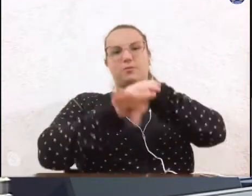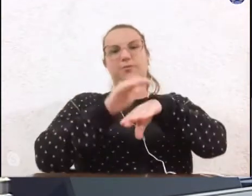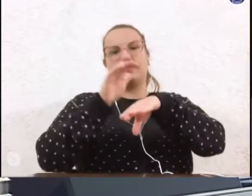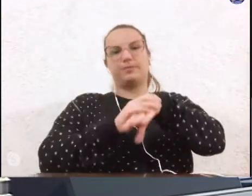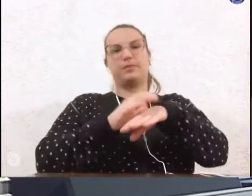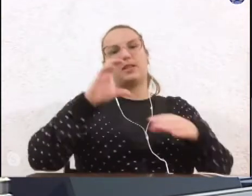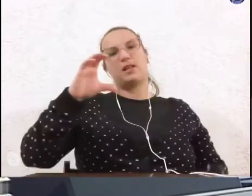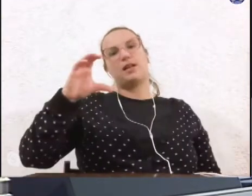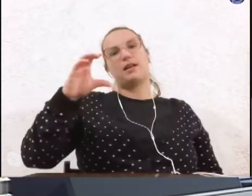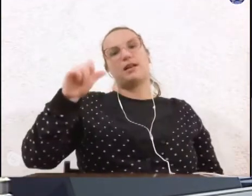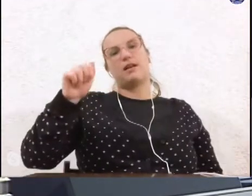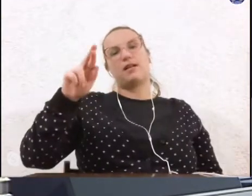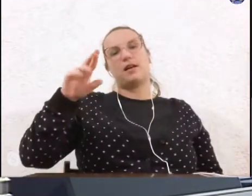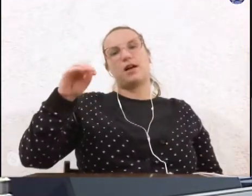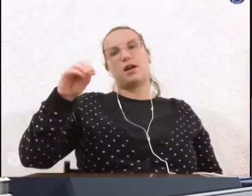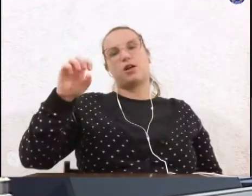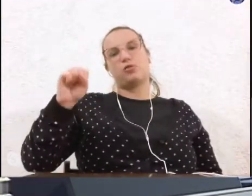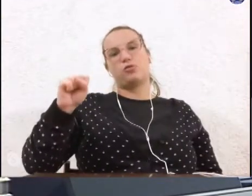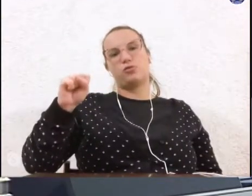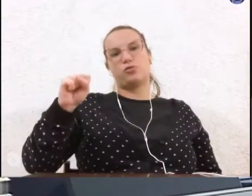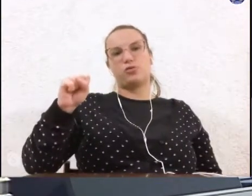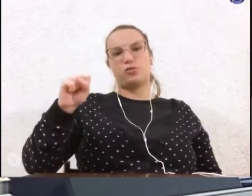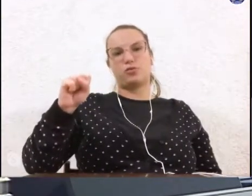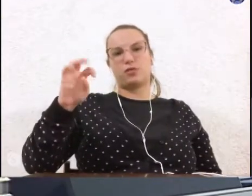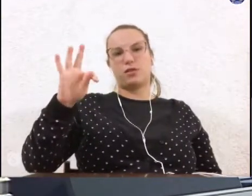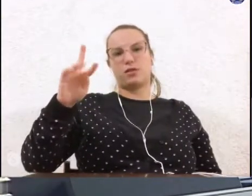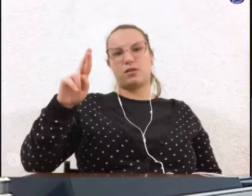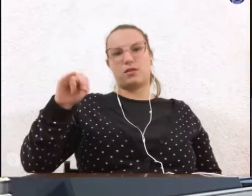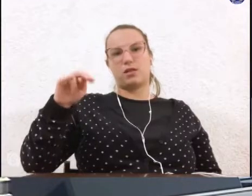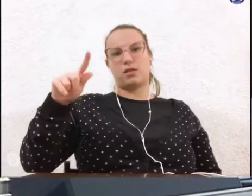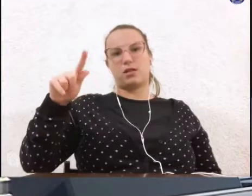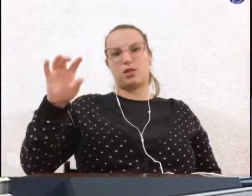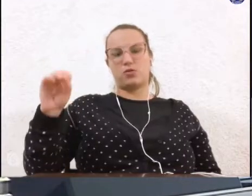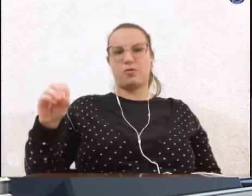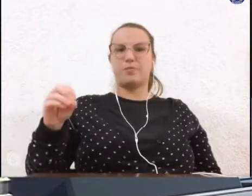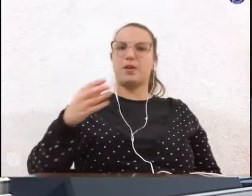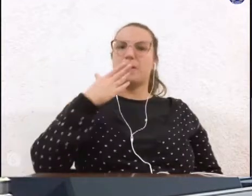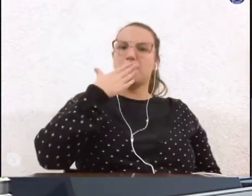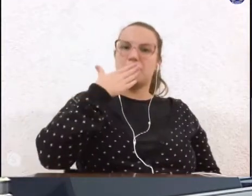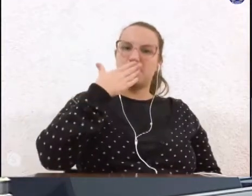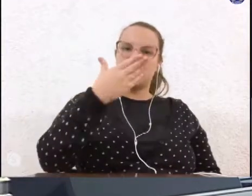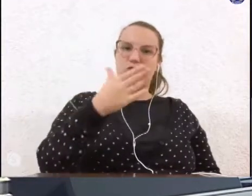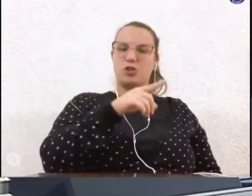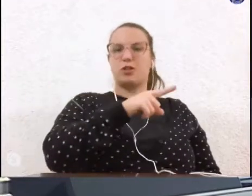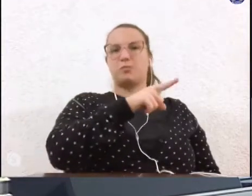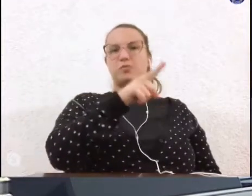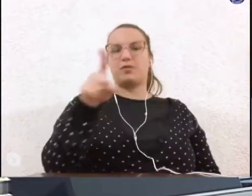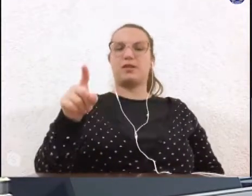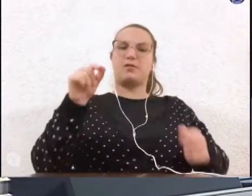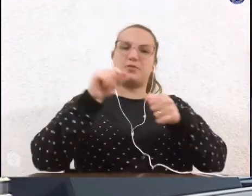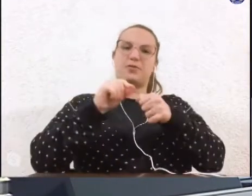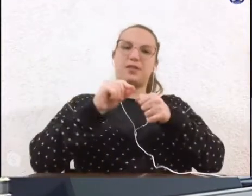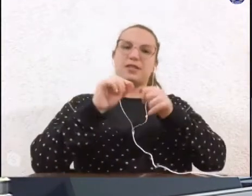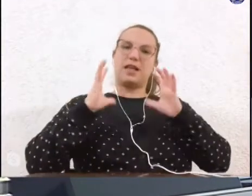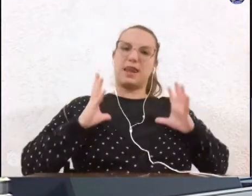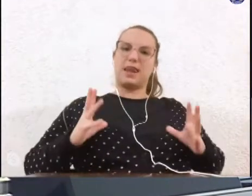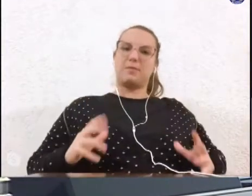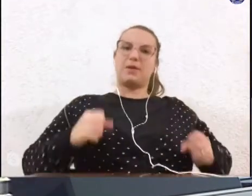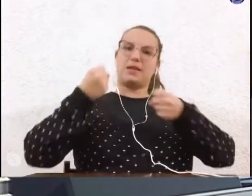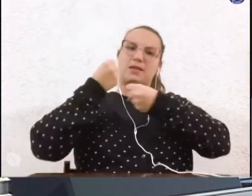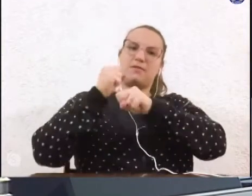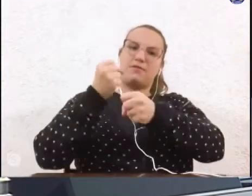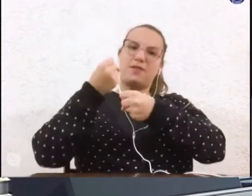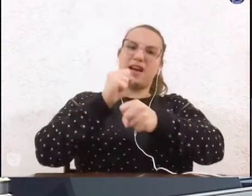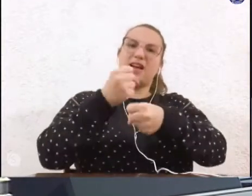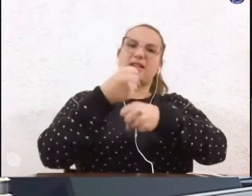Carlos Trigo à azeladoria solicitando realizar a limpeza e varrição em todas